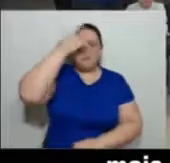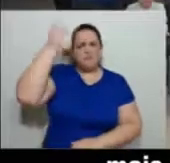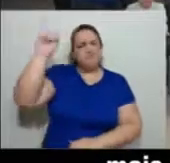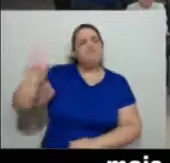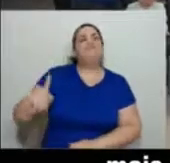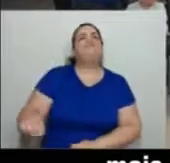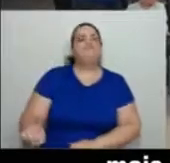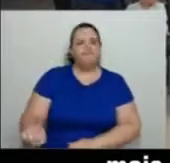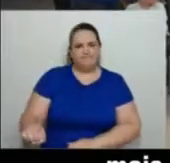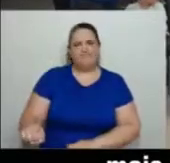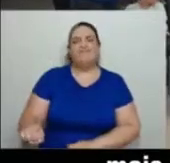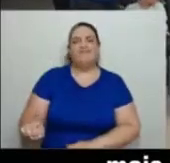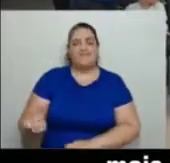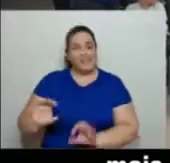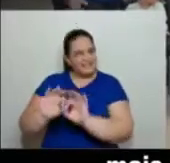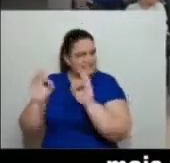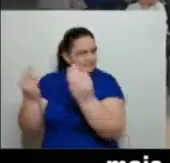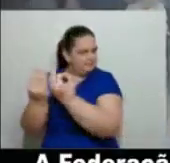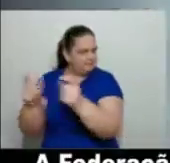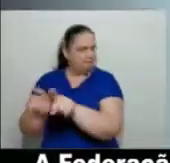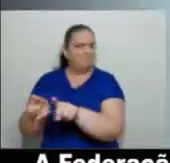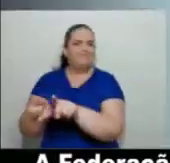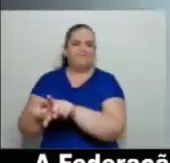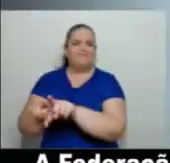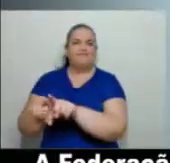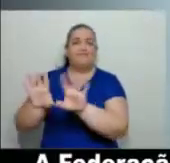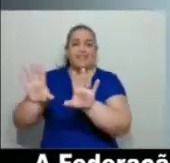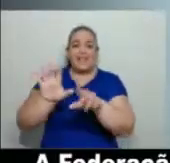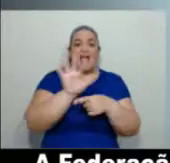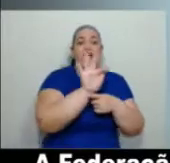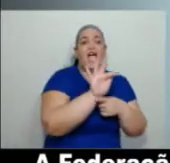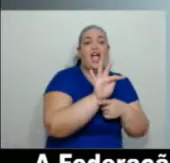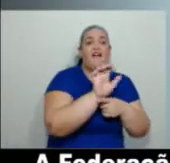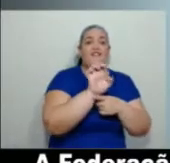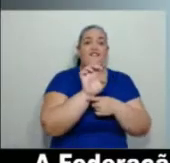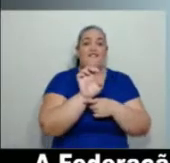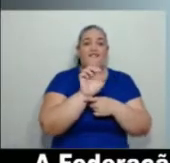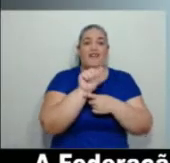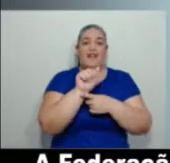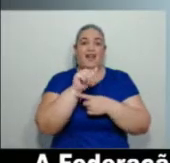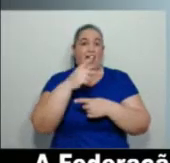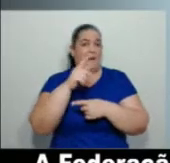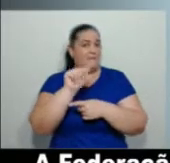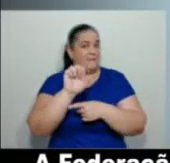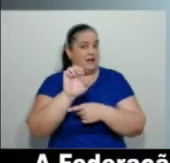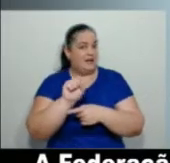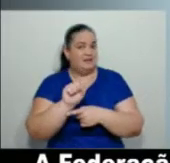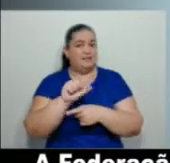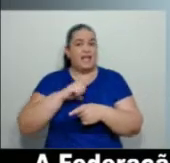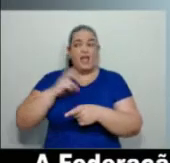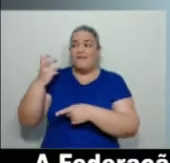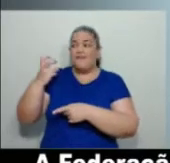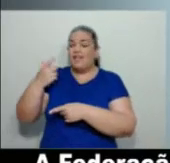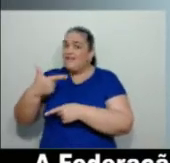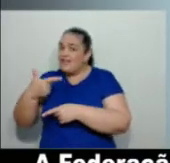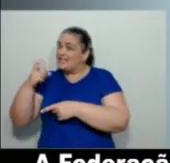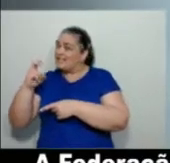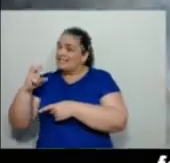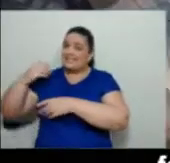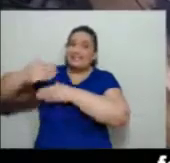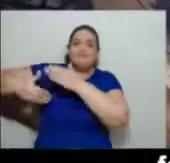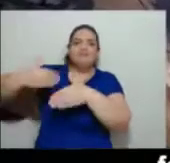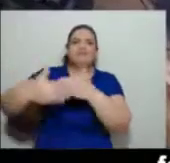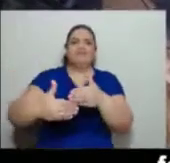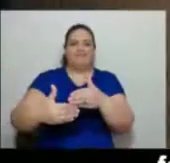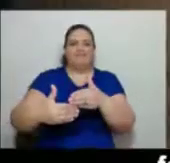com deficiência e suas famílias. A Federação das APAI de Pernambuco existe há mais de 25 anos. Foi